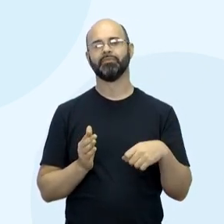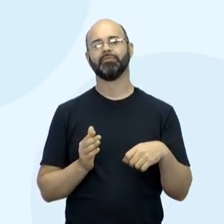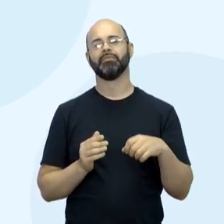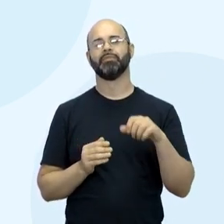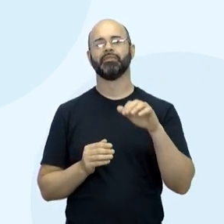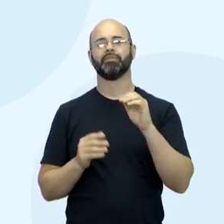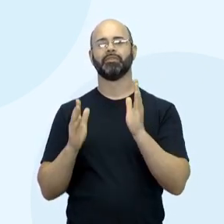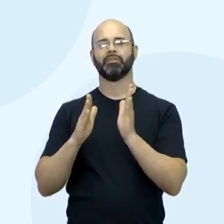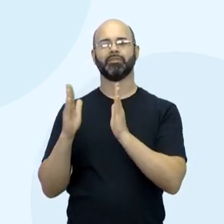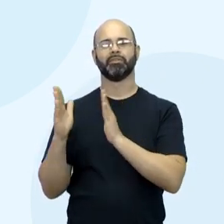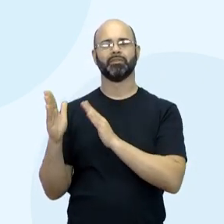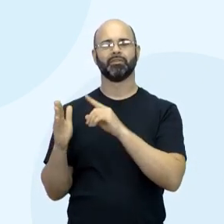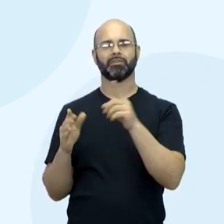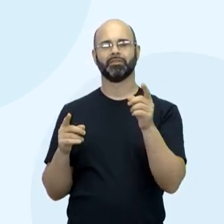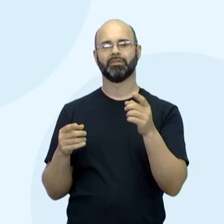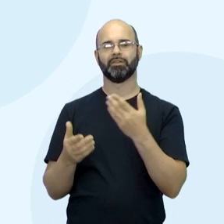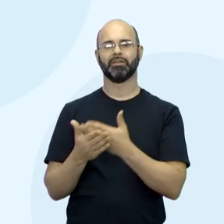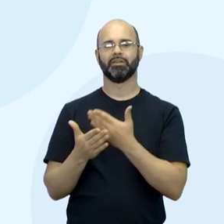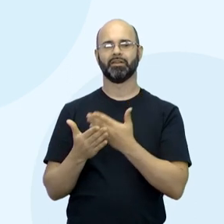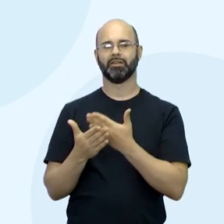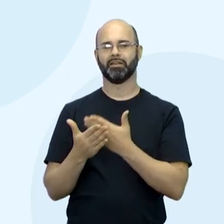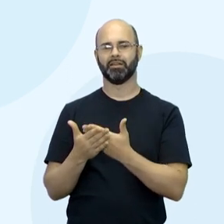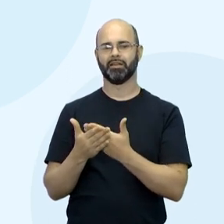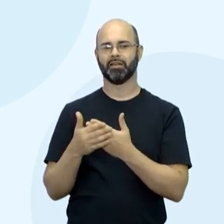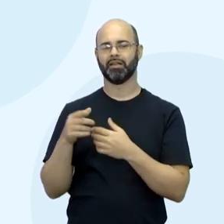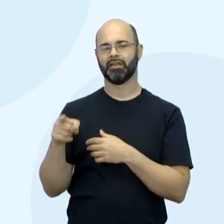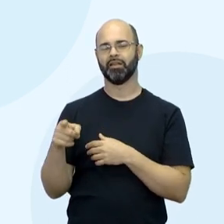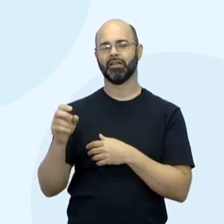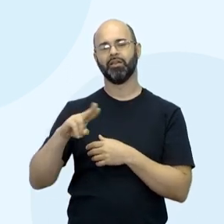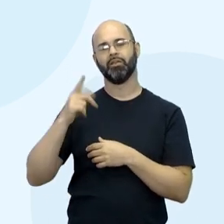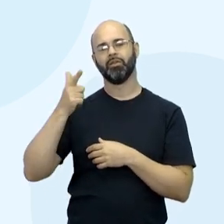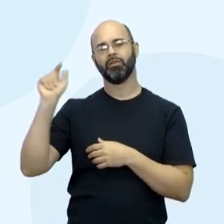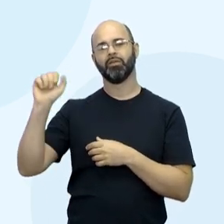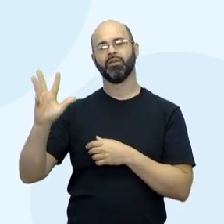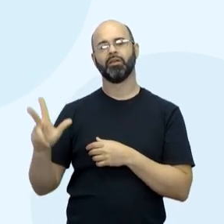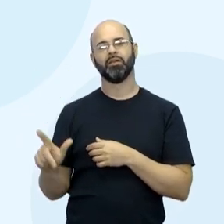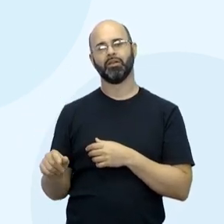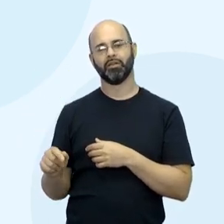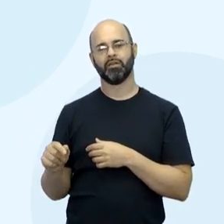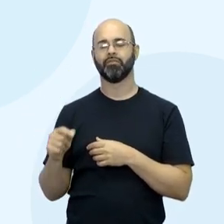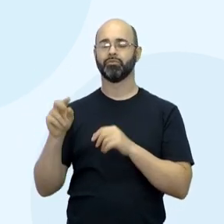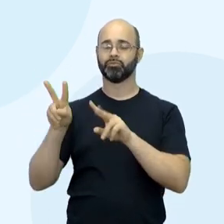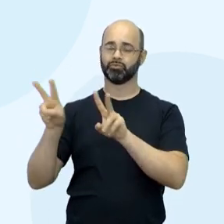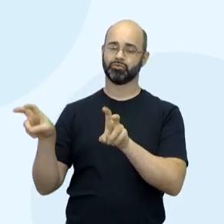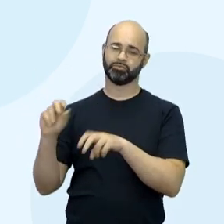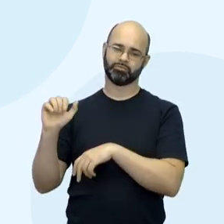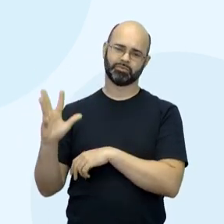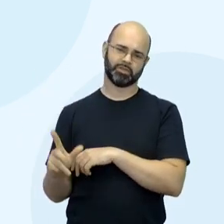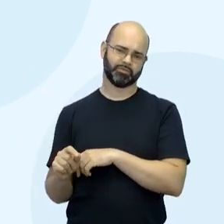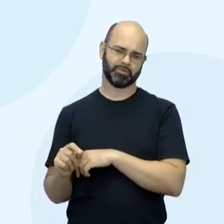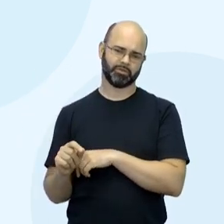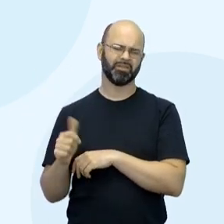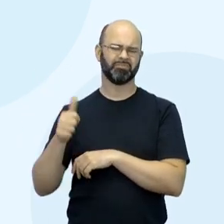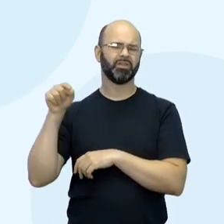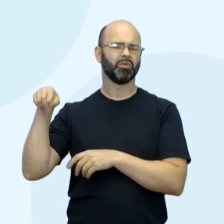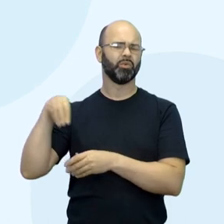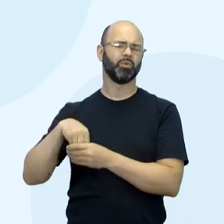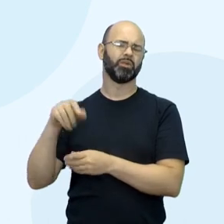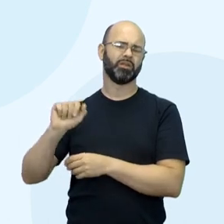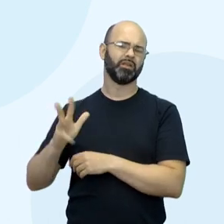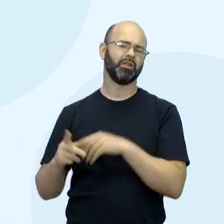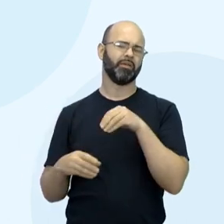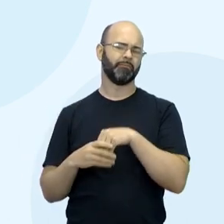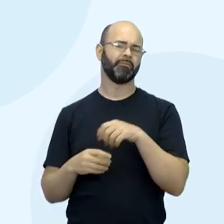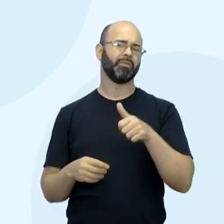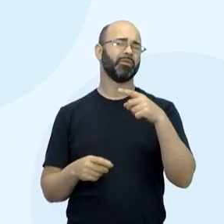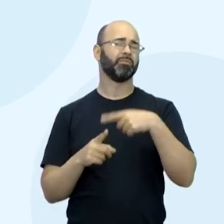um dos filmes indicados nesta aula ou algum outro filme feito na África ou sobre a África. Eu preferia que você tenha feito isso na África do que sobre a Sim, porque é para